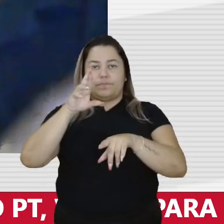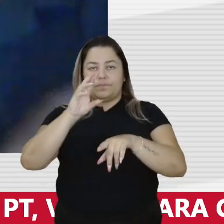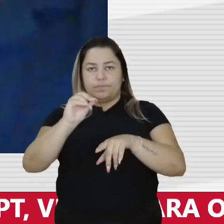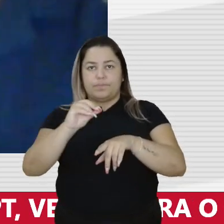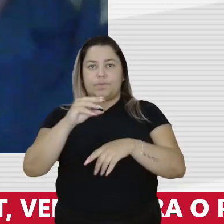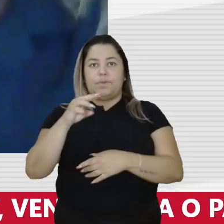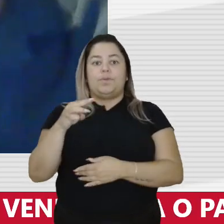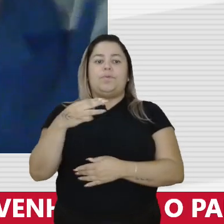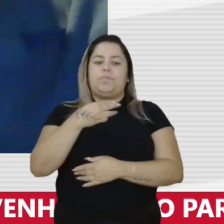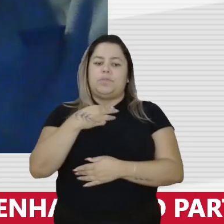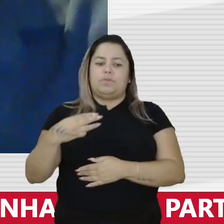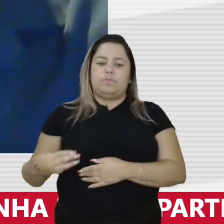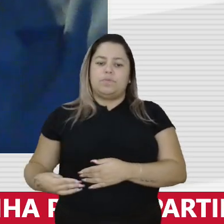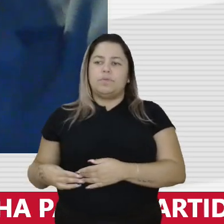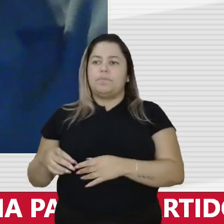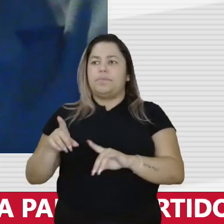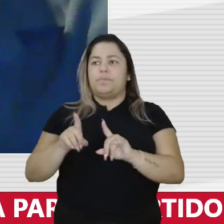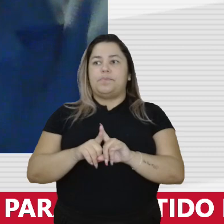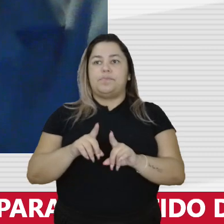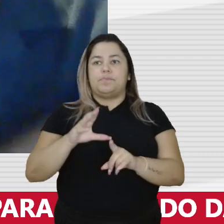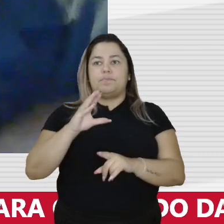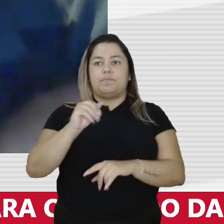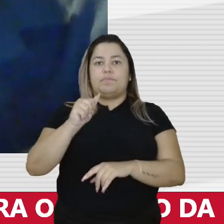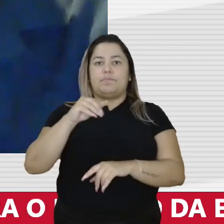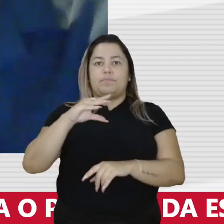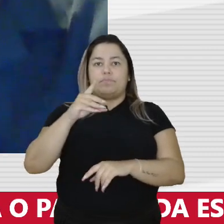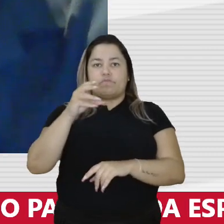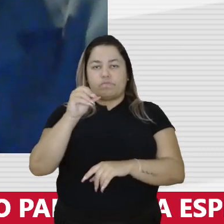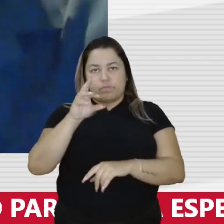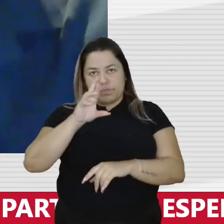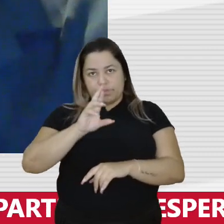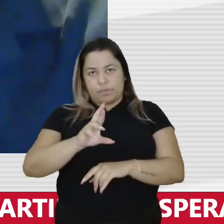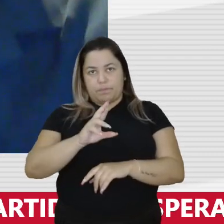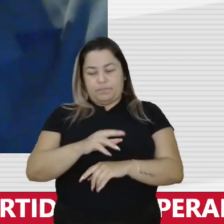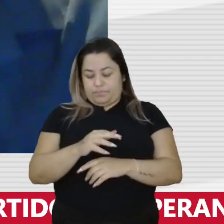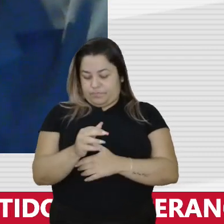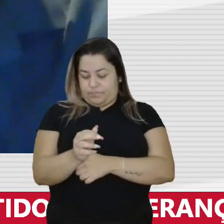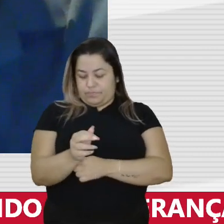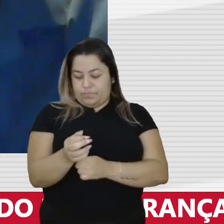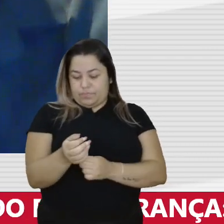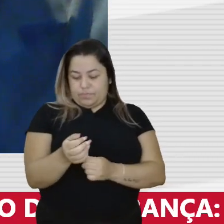ministro cassado do regime de 64, ministro supremo cassado de 64,